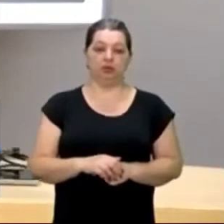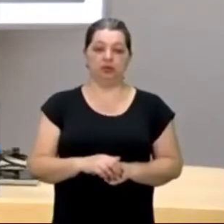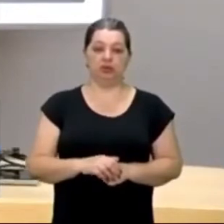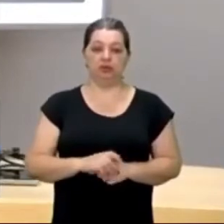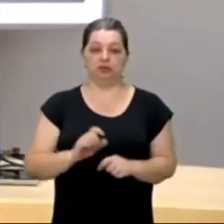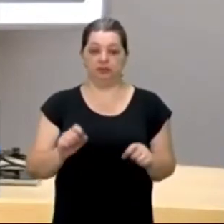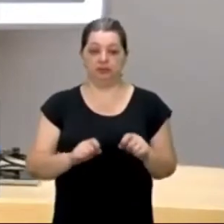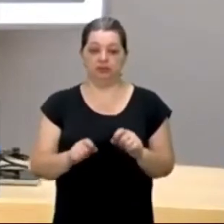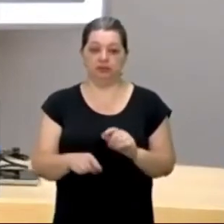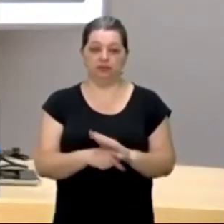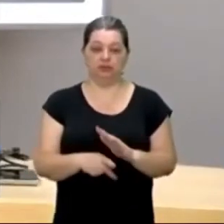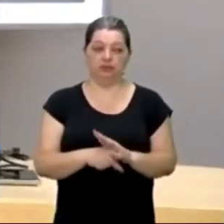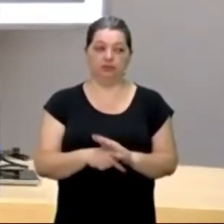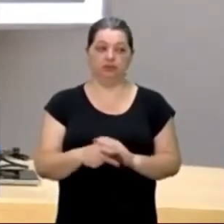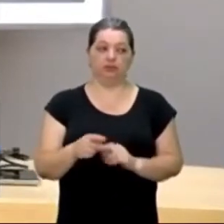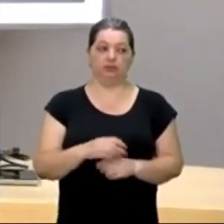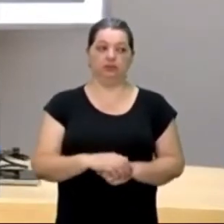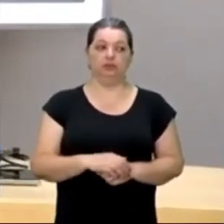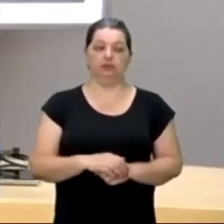ele existiu de verdade, ele,